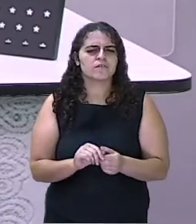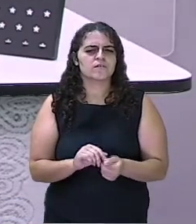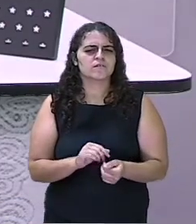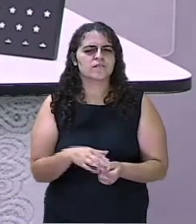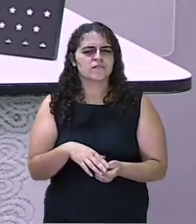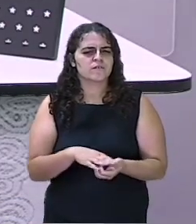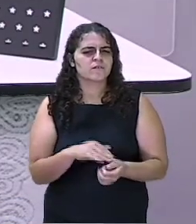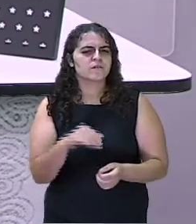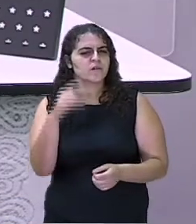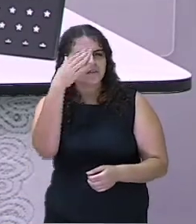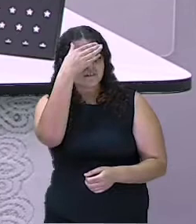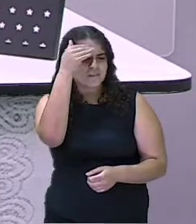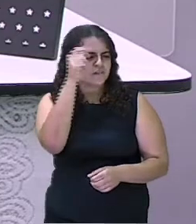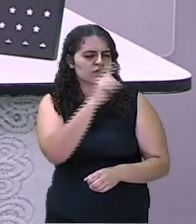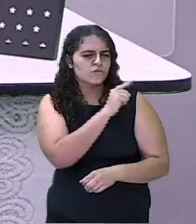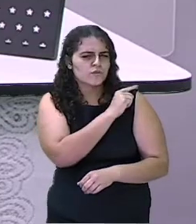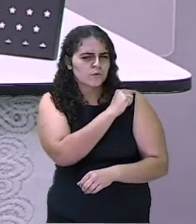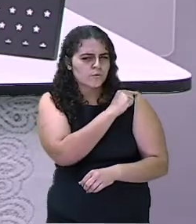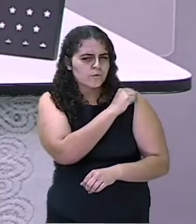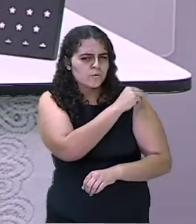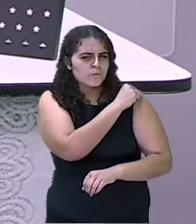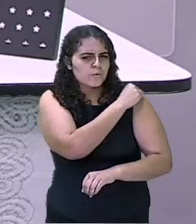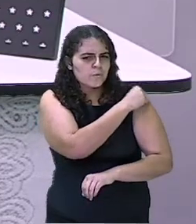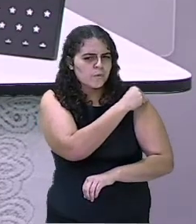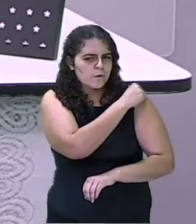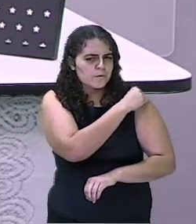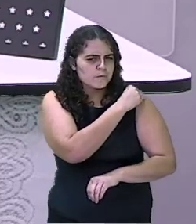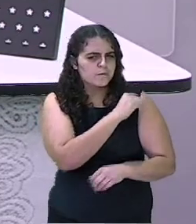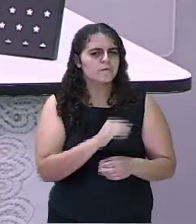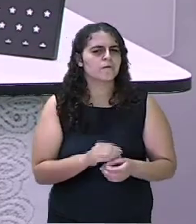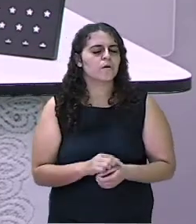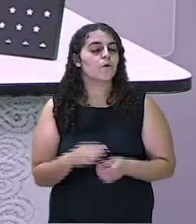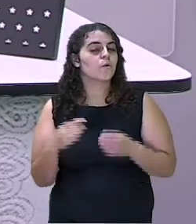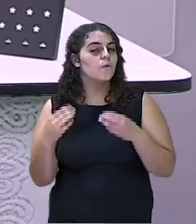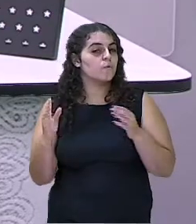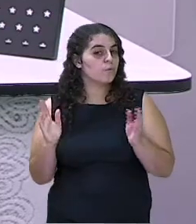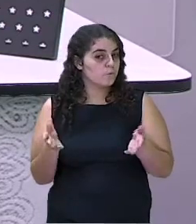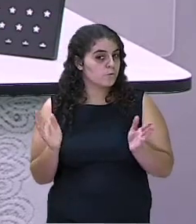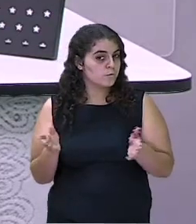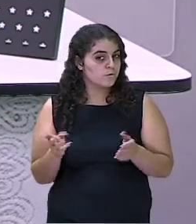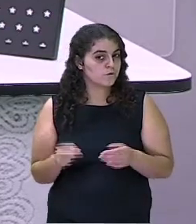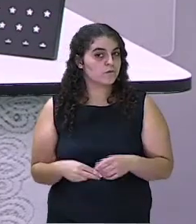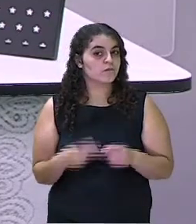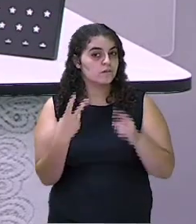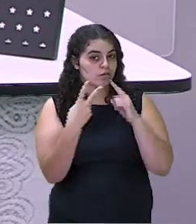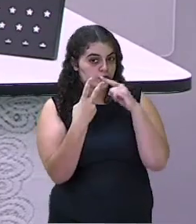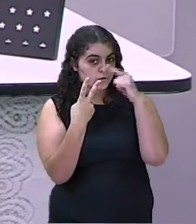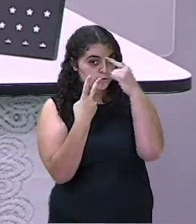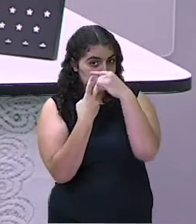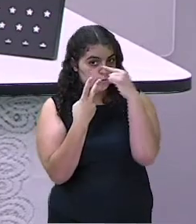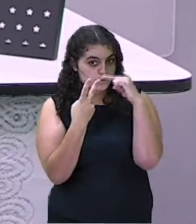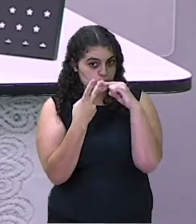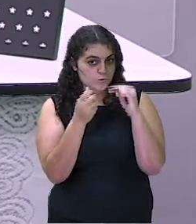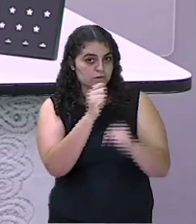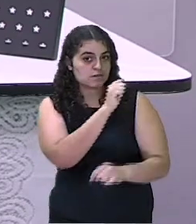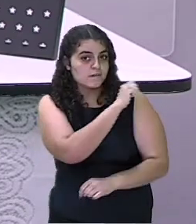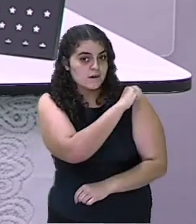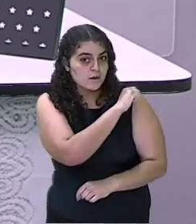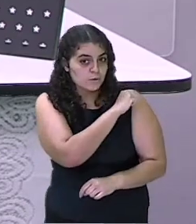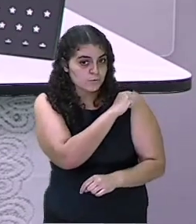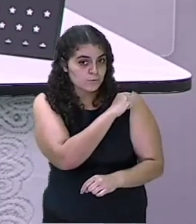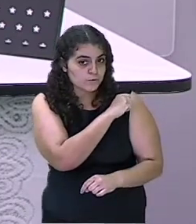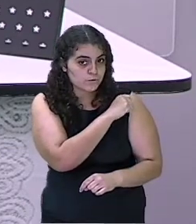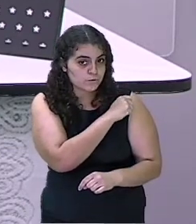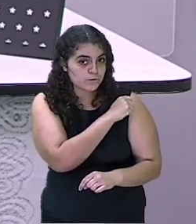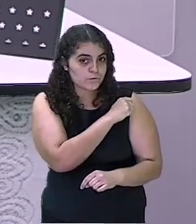gel. Hoje, como eu disse para vocês, nós teremos a contribuição de dois alunos. Nós